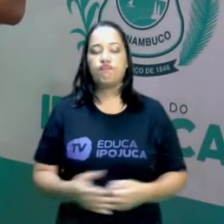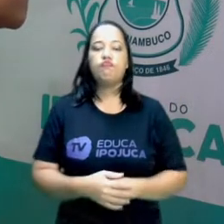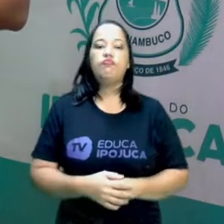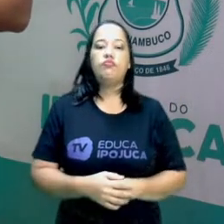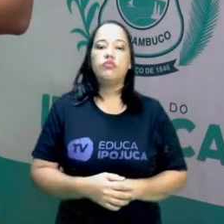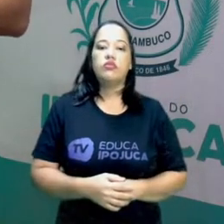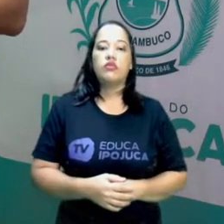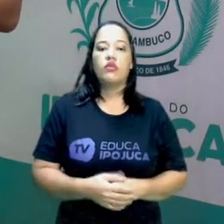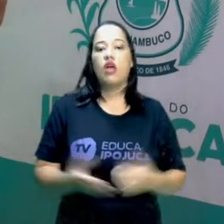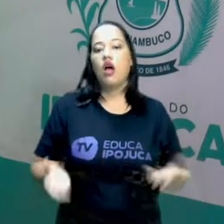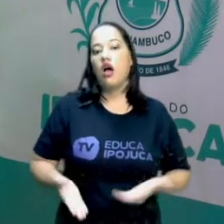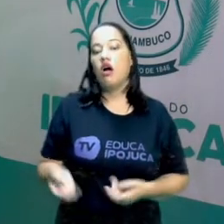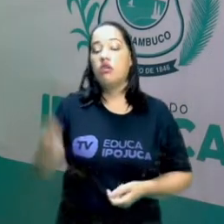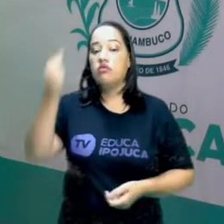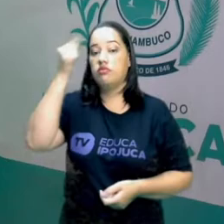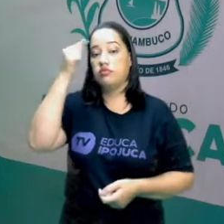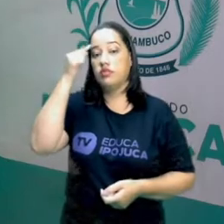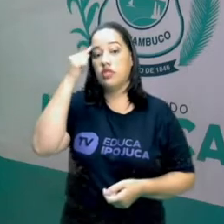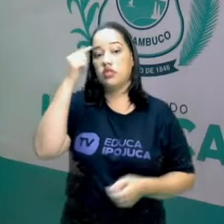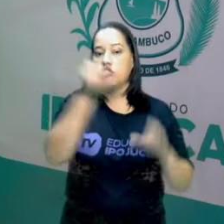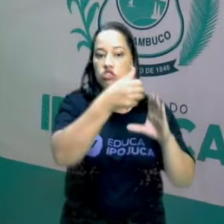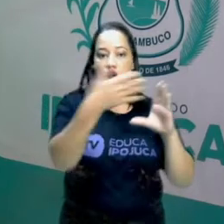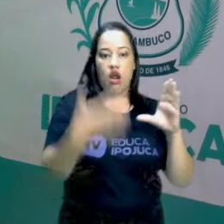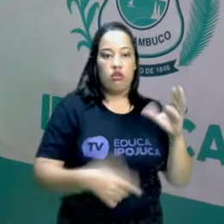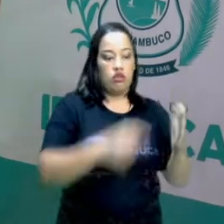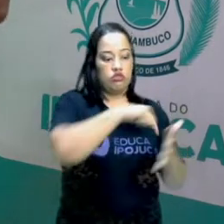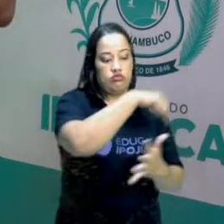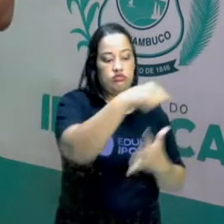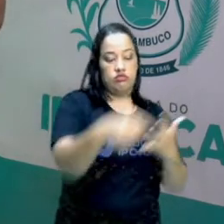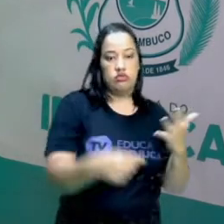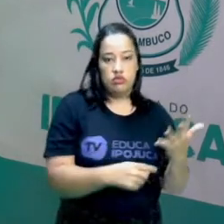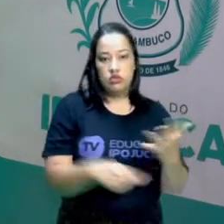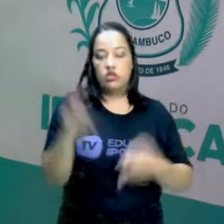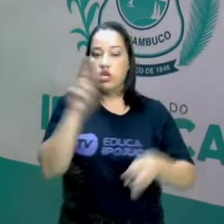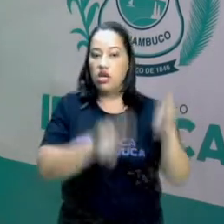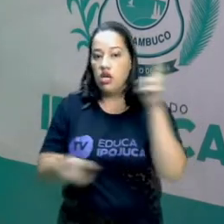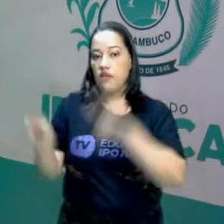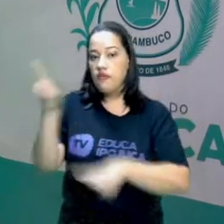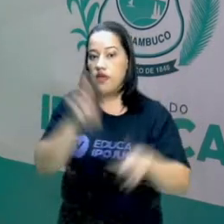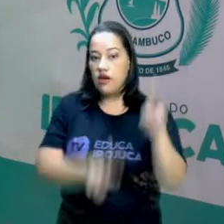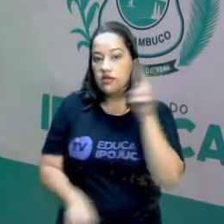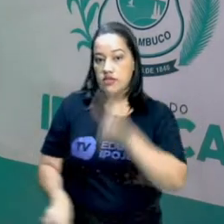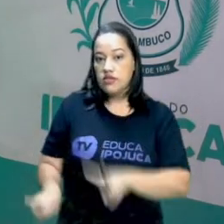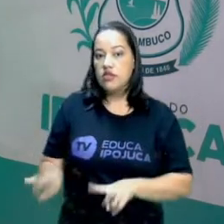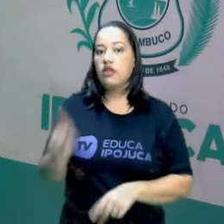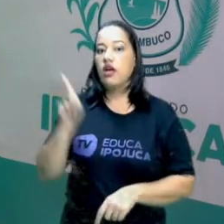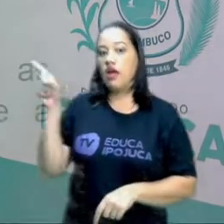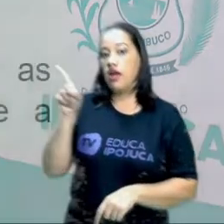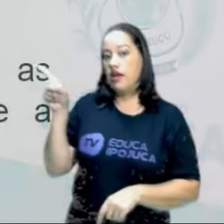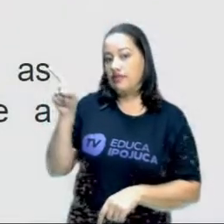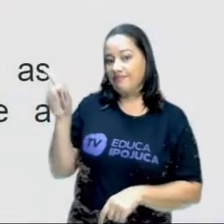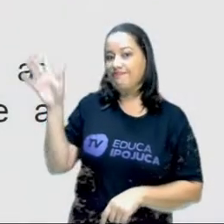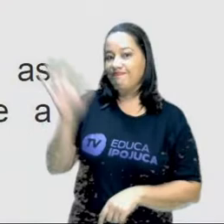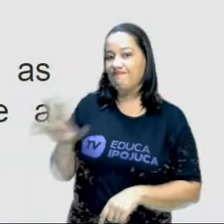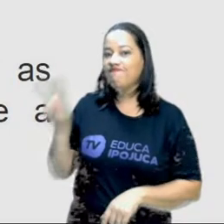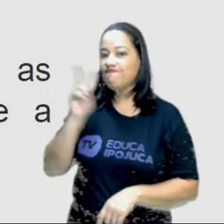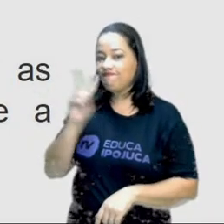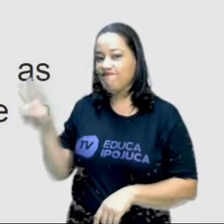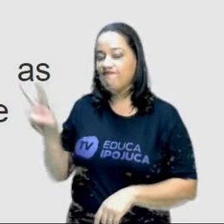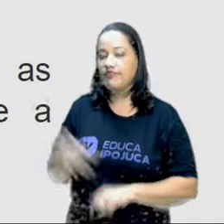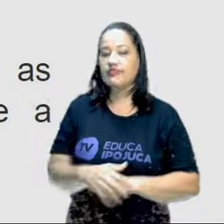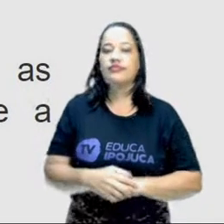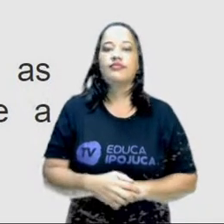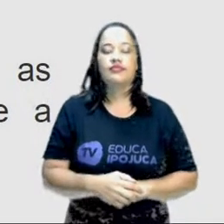Vamos pensar sobre essas características analisando este cartaz de campanha.